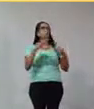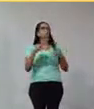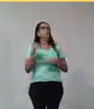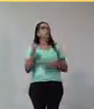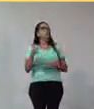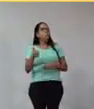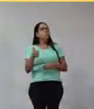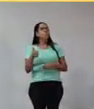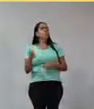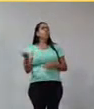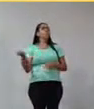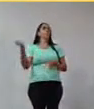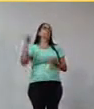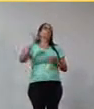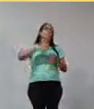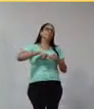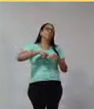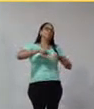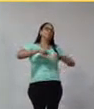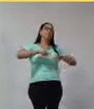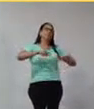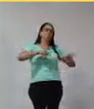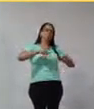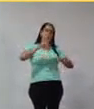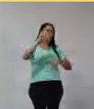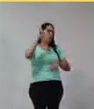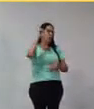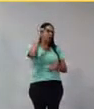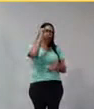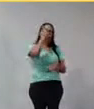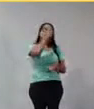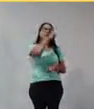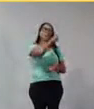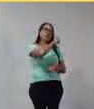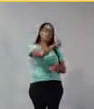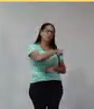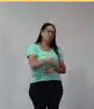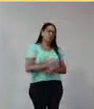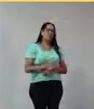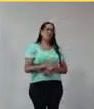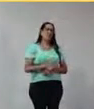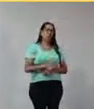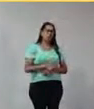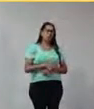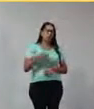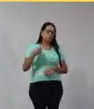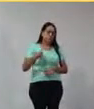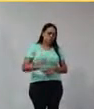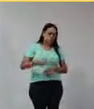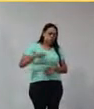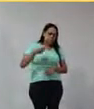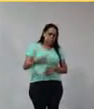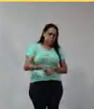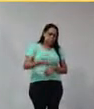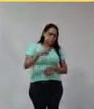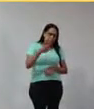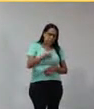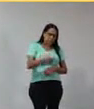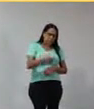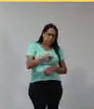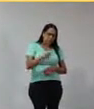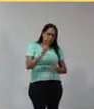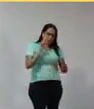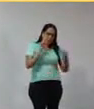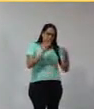É dificílimo, dificílimo. Eu tive... Levei muito tempo para poder colocar a linguagem